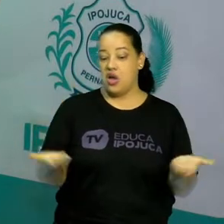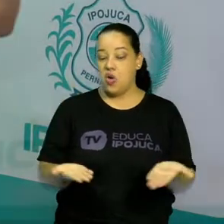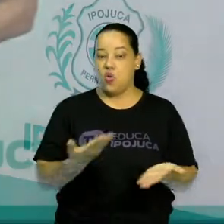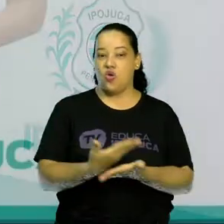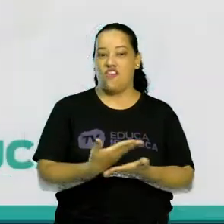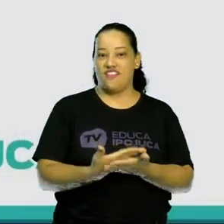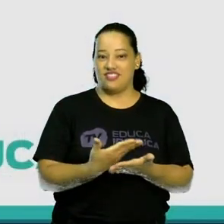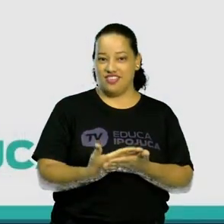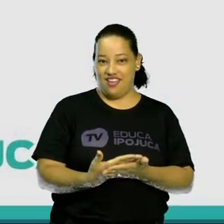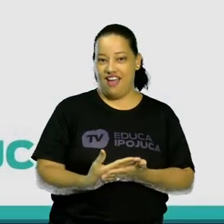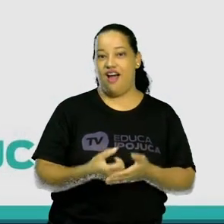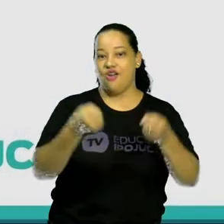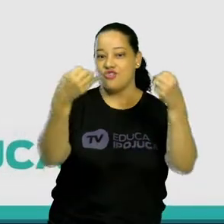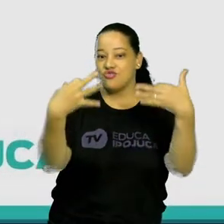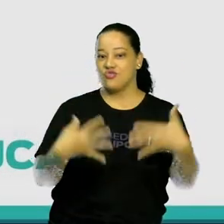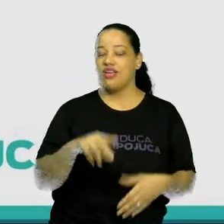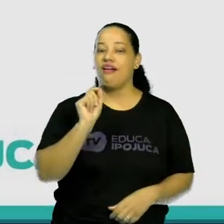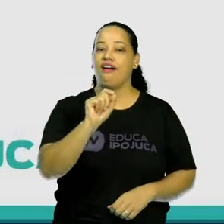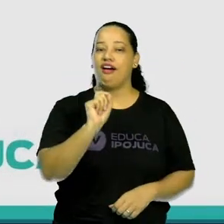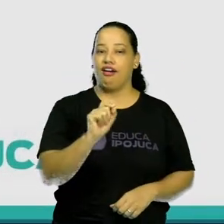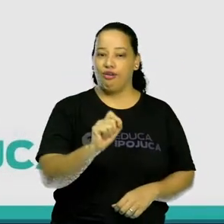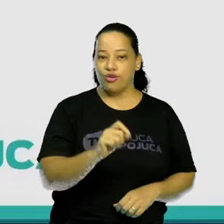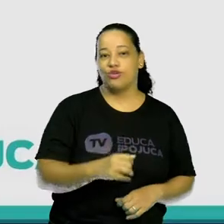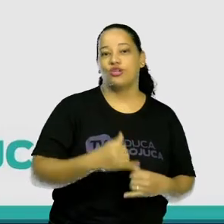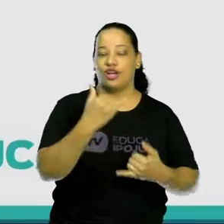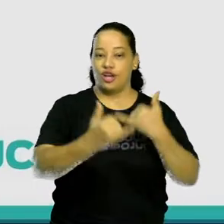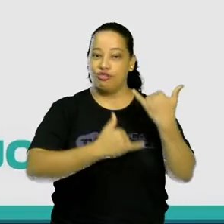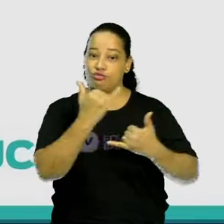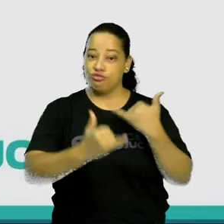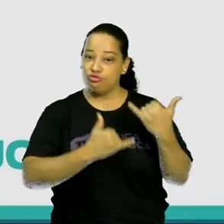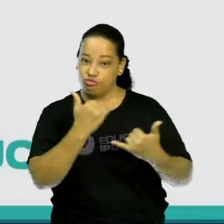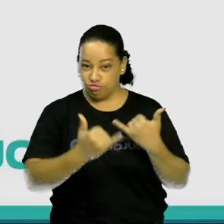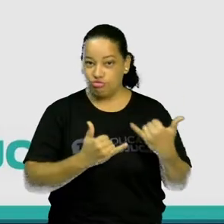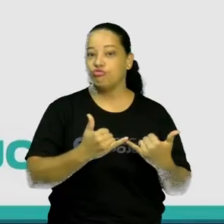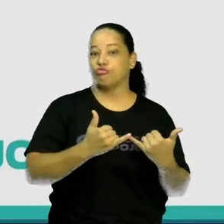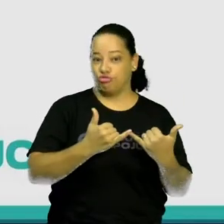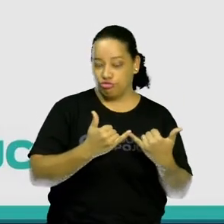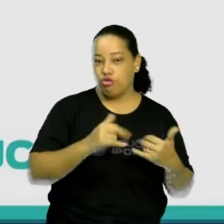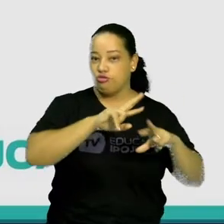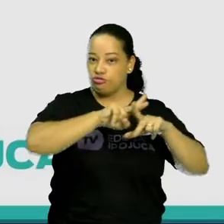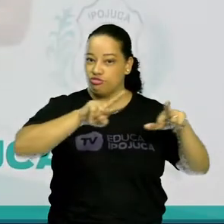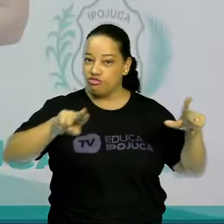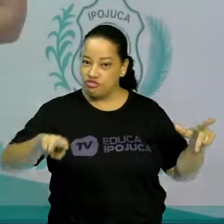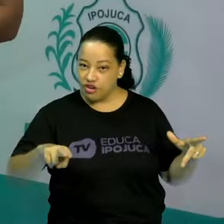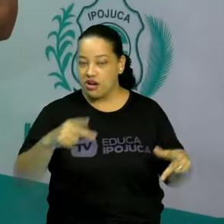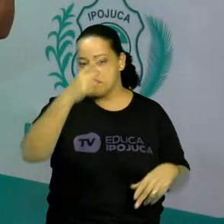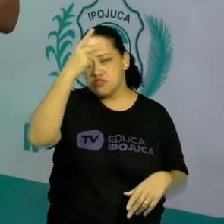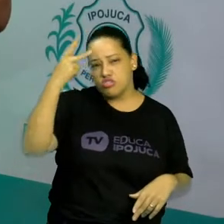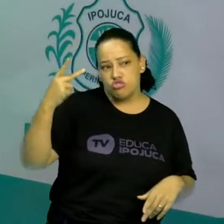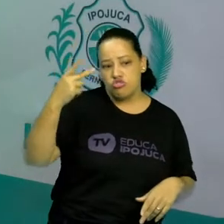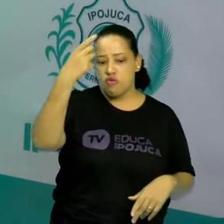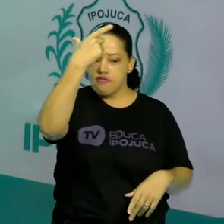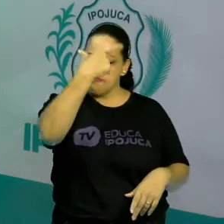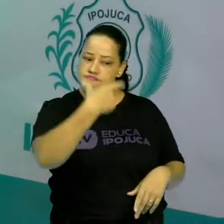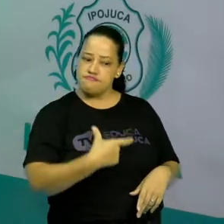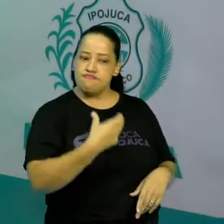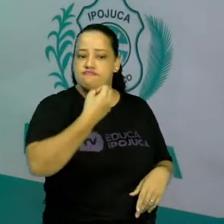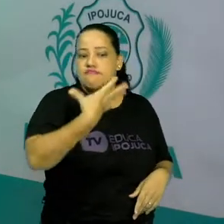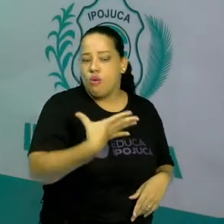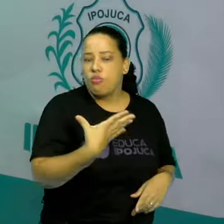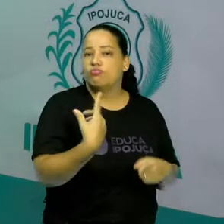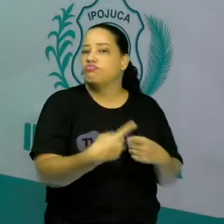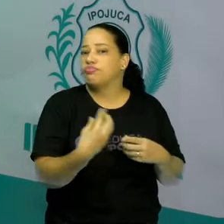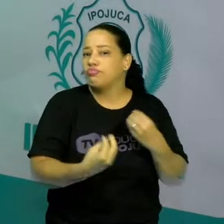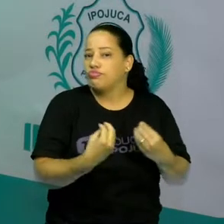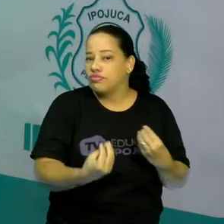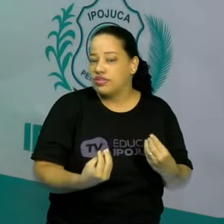pouco mais sobre os jogos populares. O nosso tema é o jogo popular na formação humana. Mas antes de iniciarmos